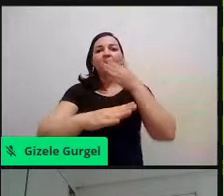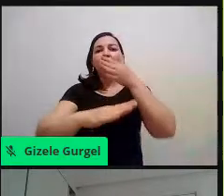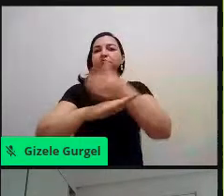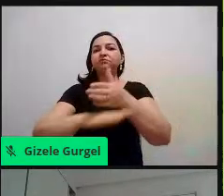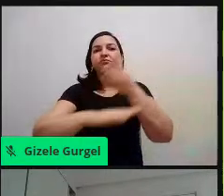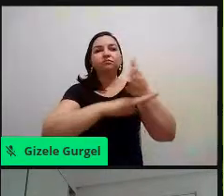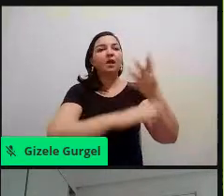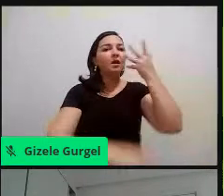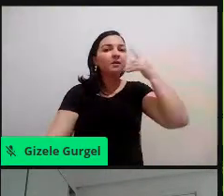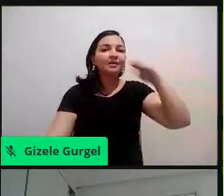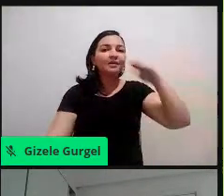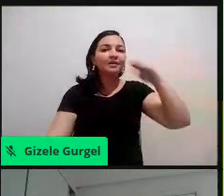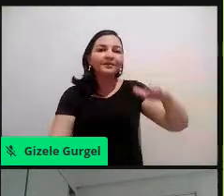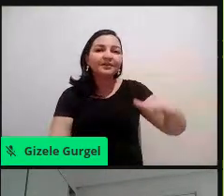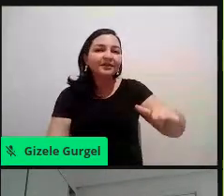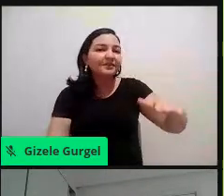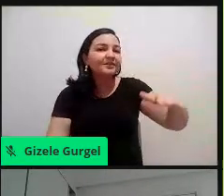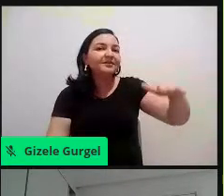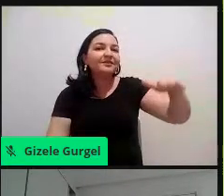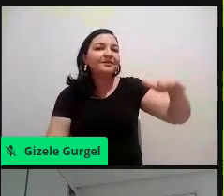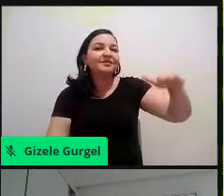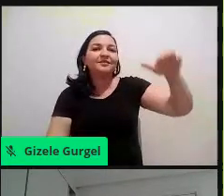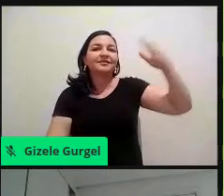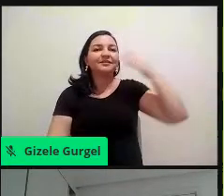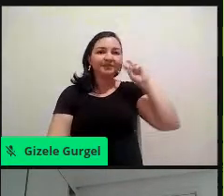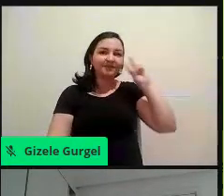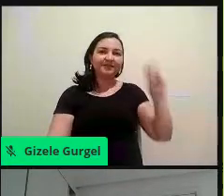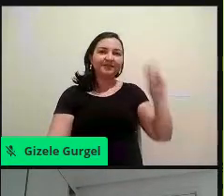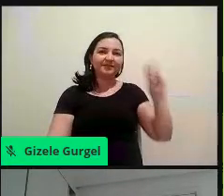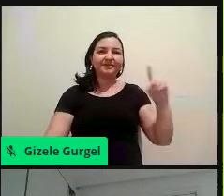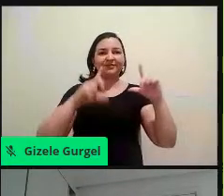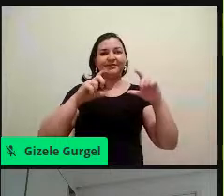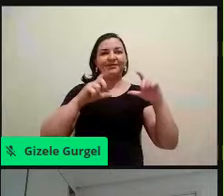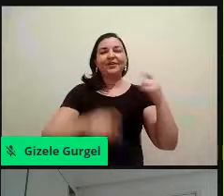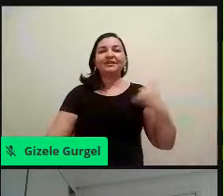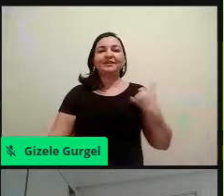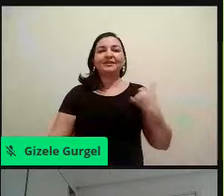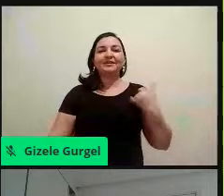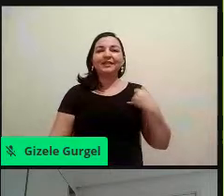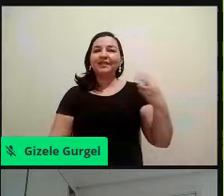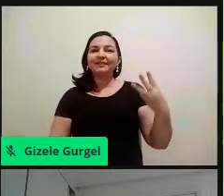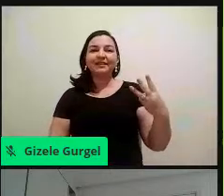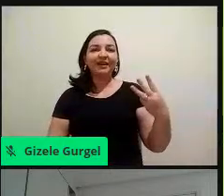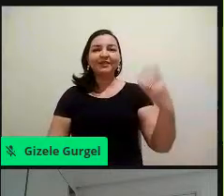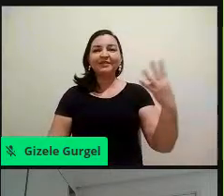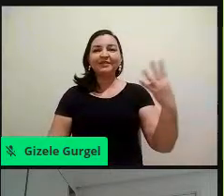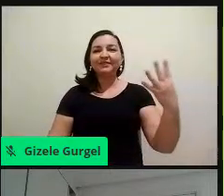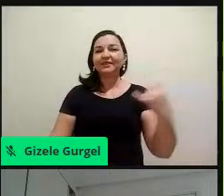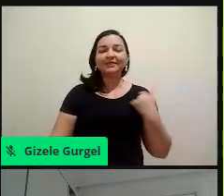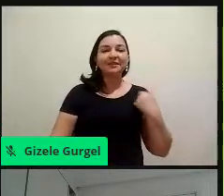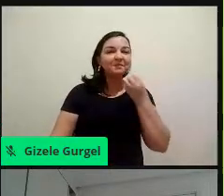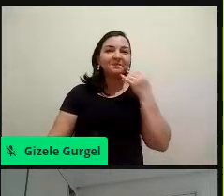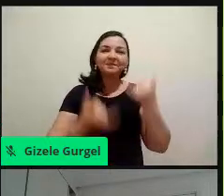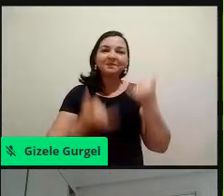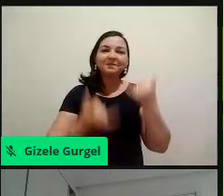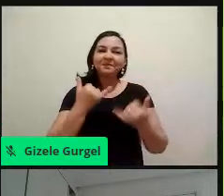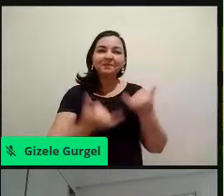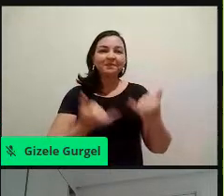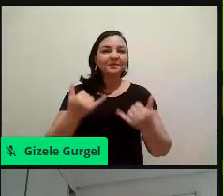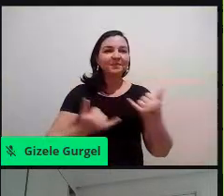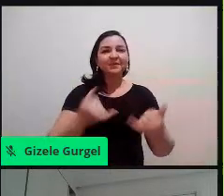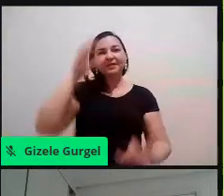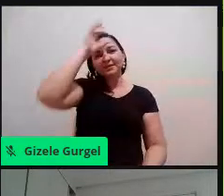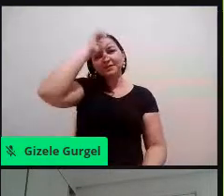aí, ó, vocês vão ver aí, os pequenininhos de três anos, né, de maneira bem lúdica, bem